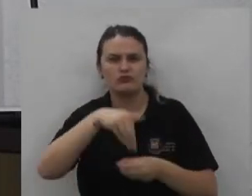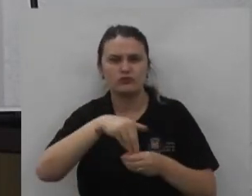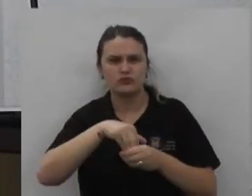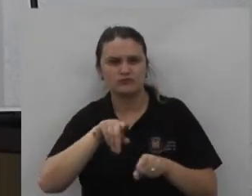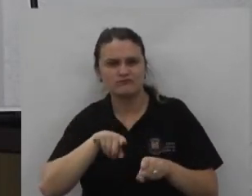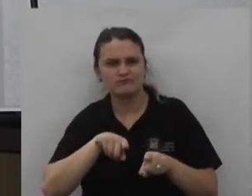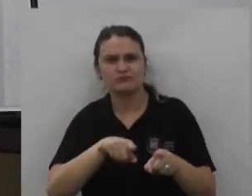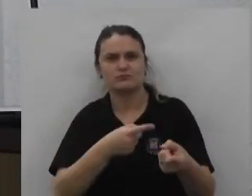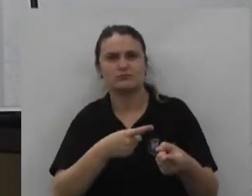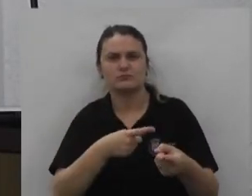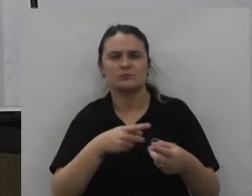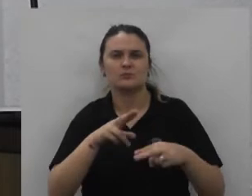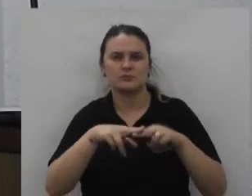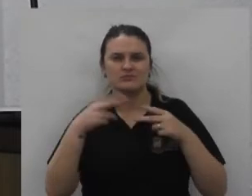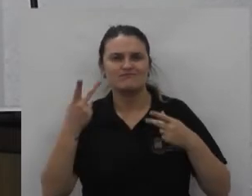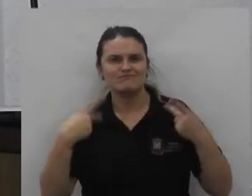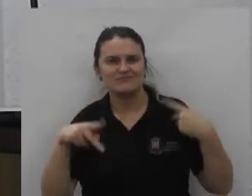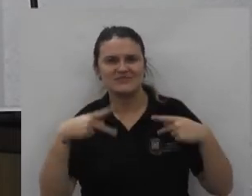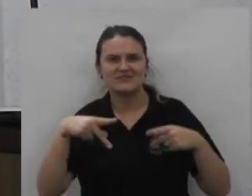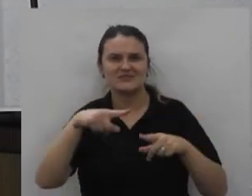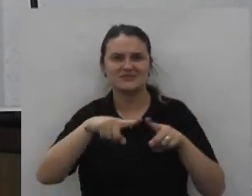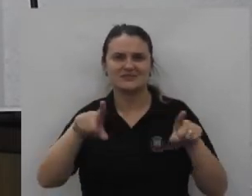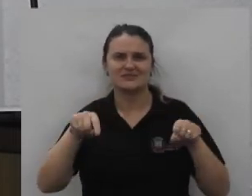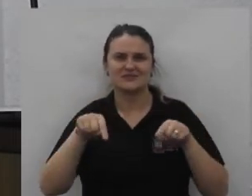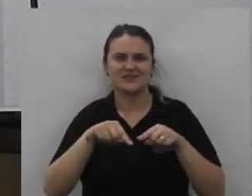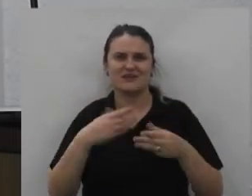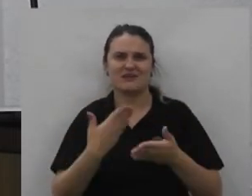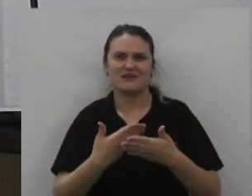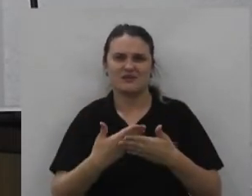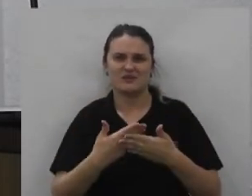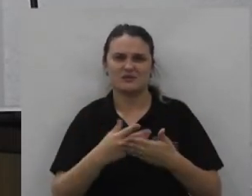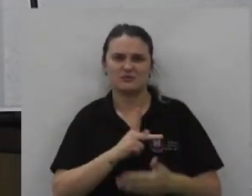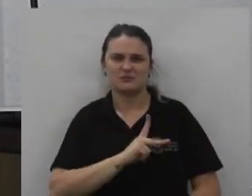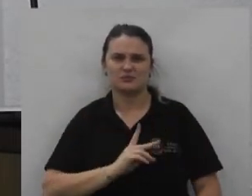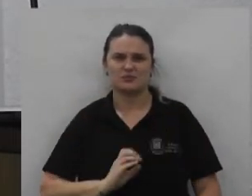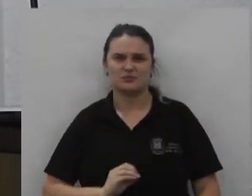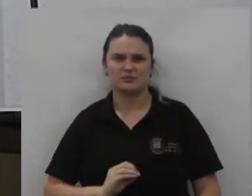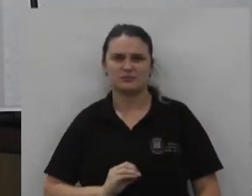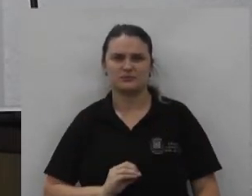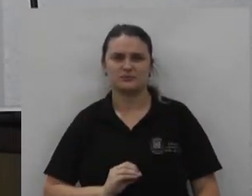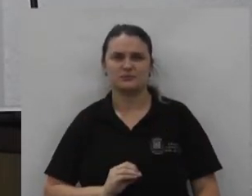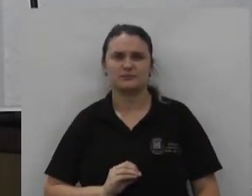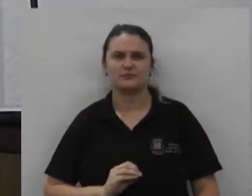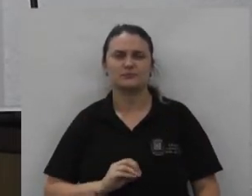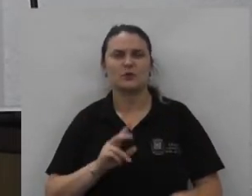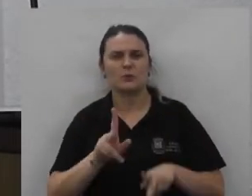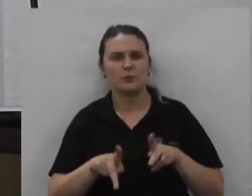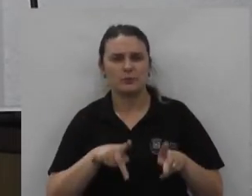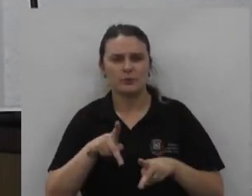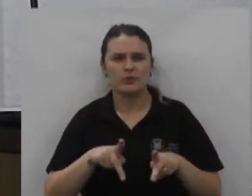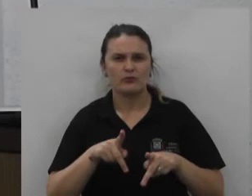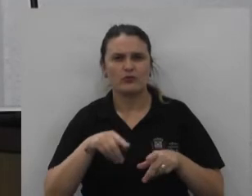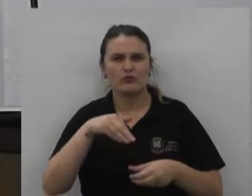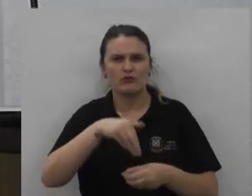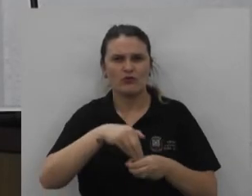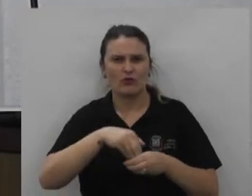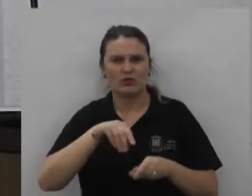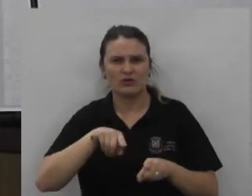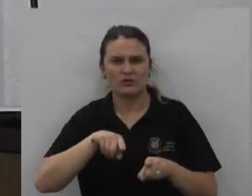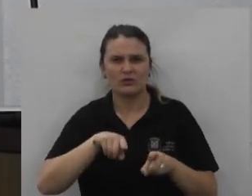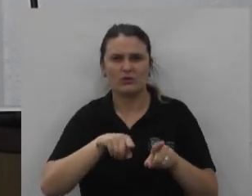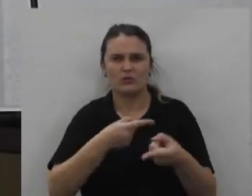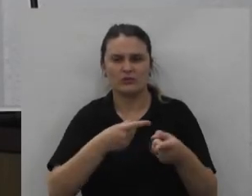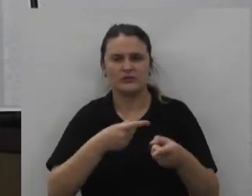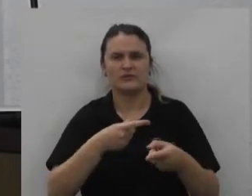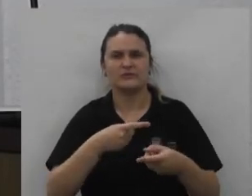contra também a política em sala de aula pública o povo votou contra também